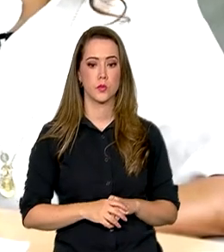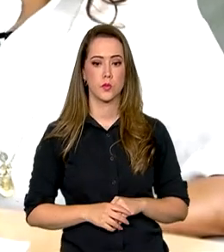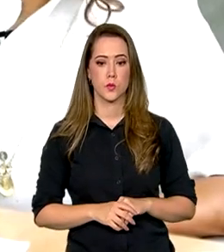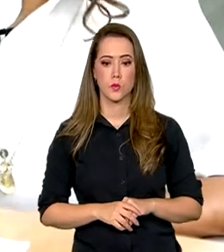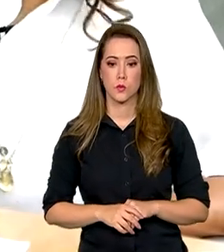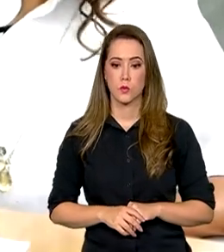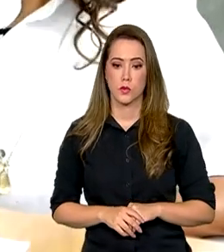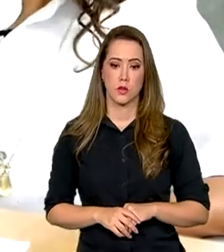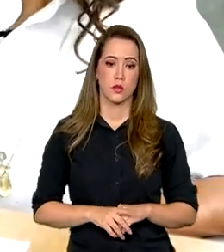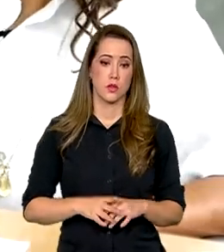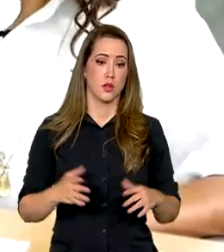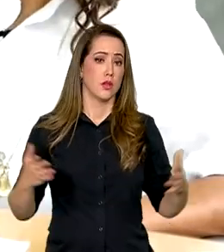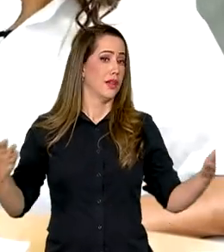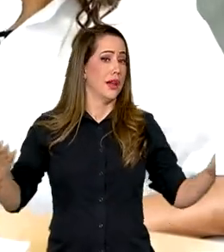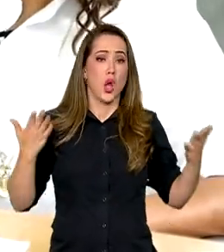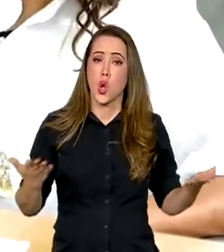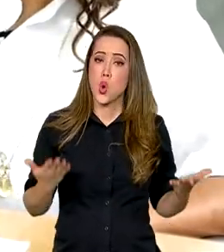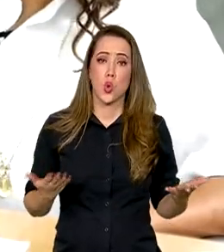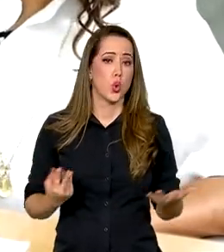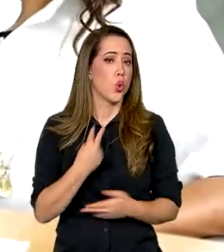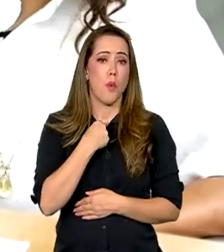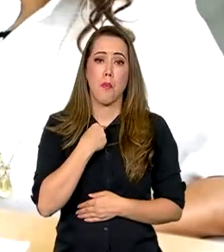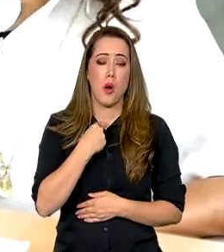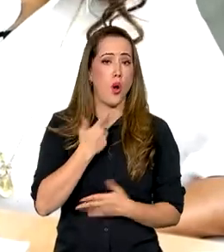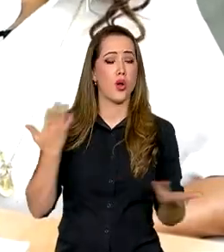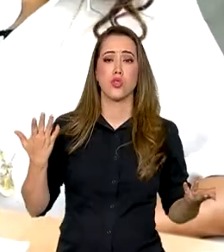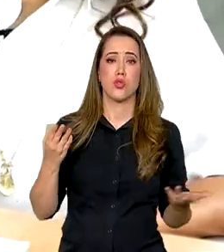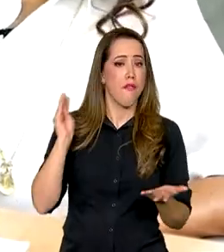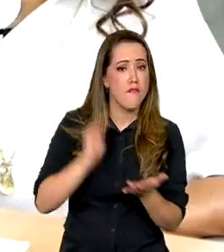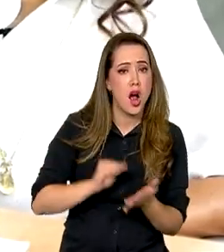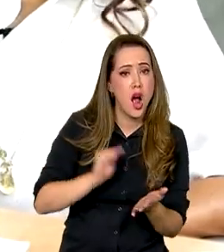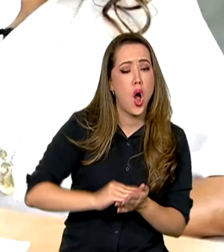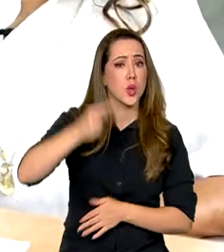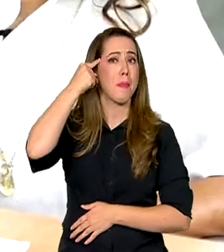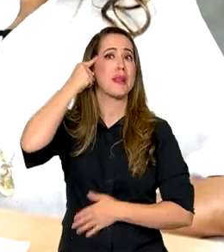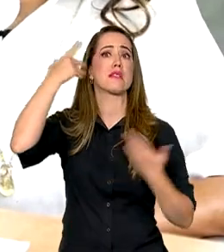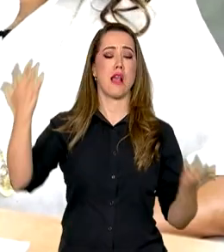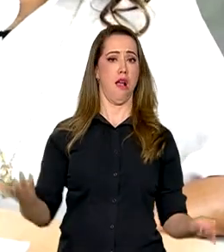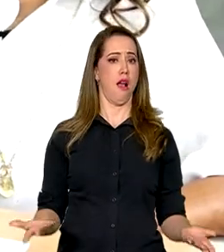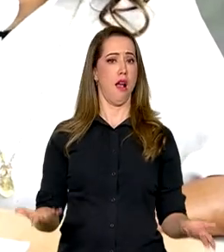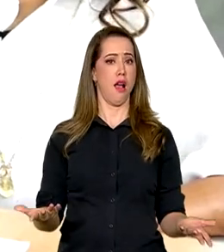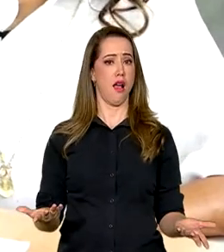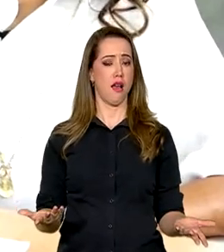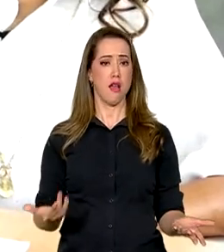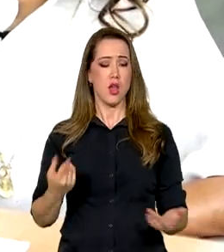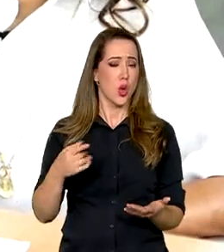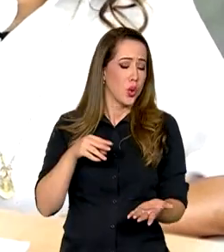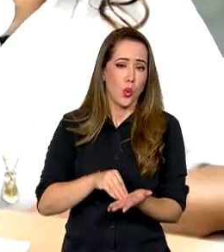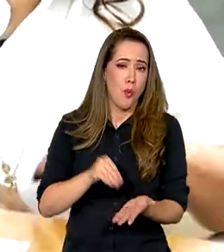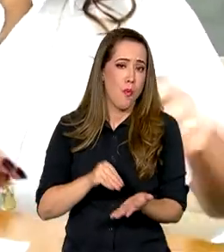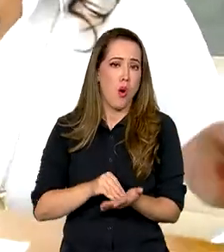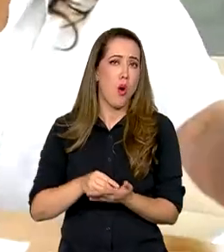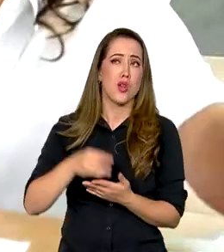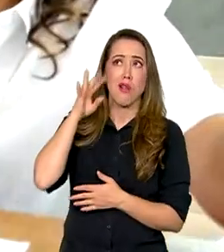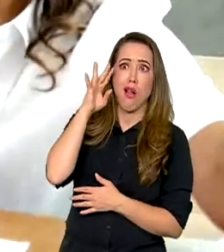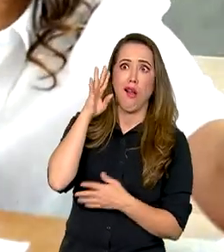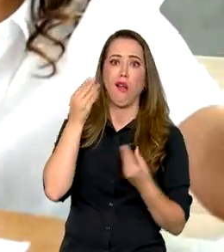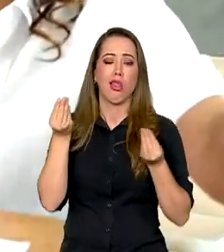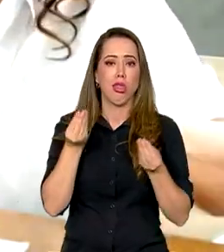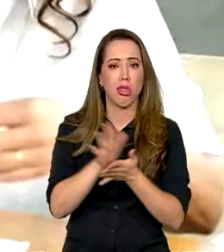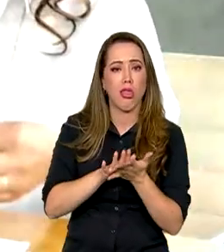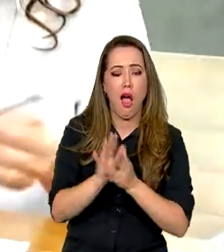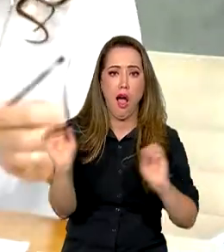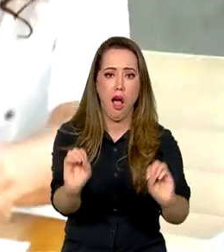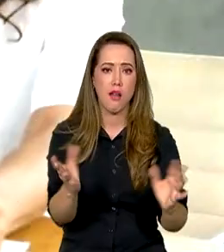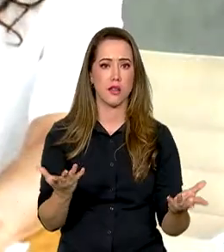Não é possível tanta irracionalidade, não é possível tanta insanidade que as pessoas